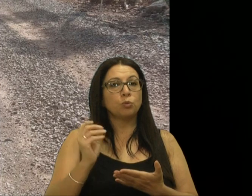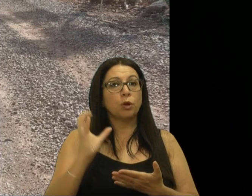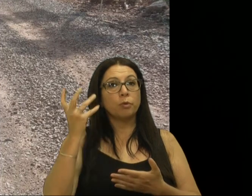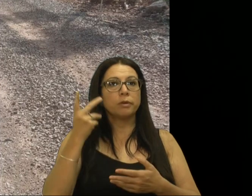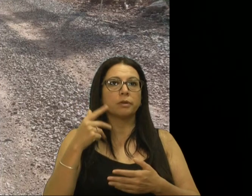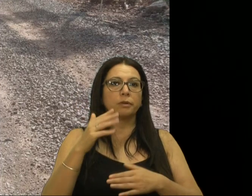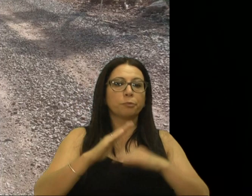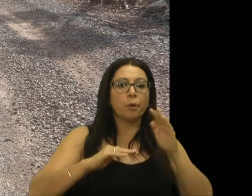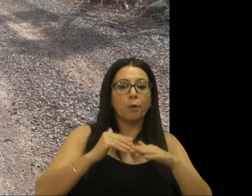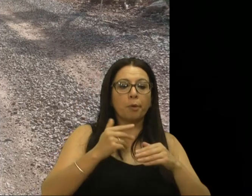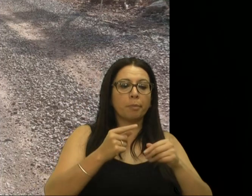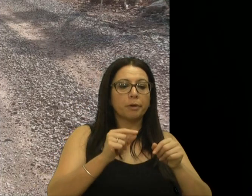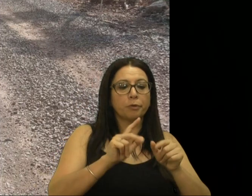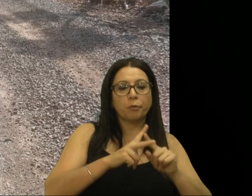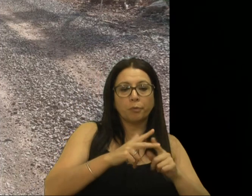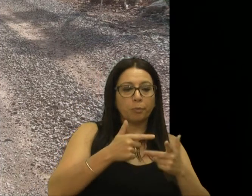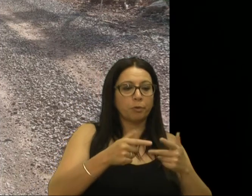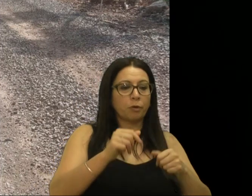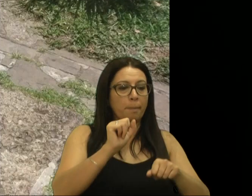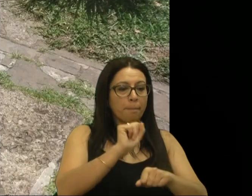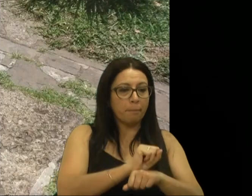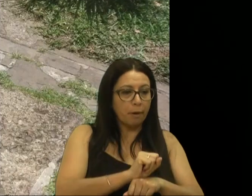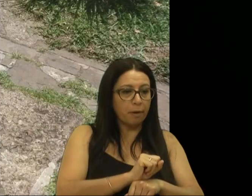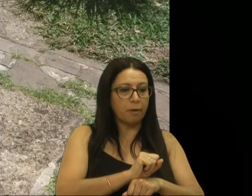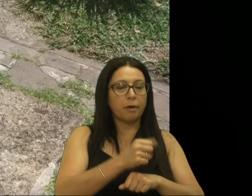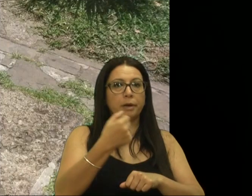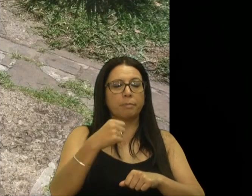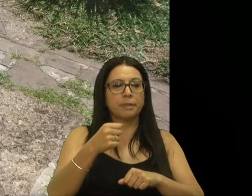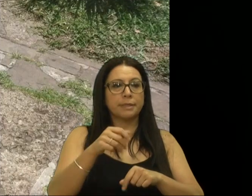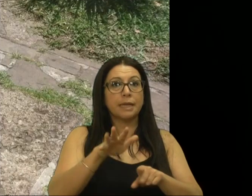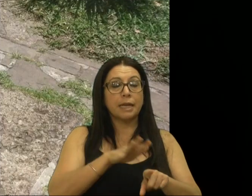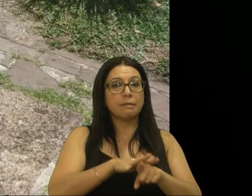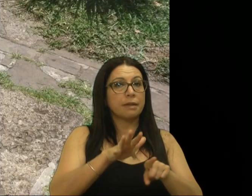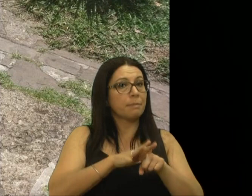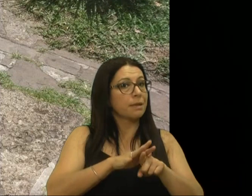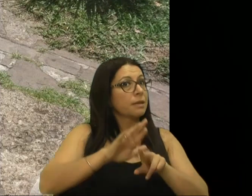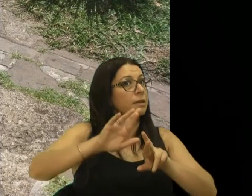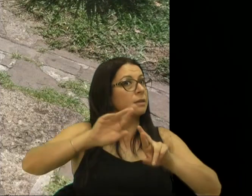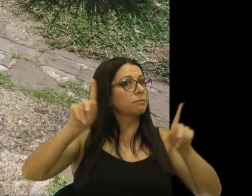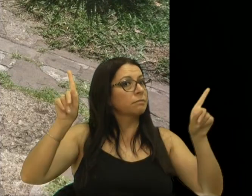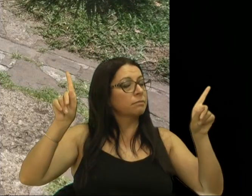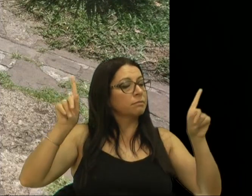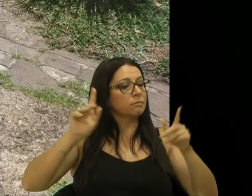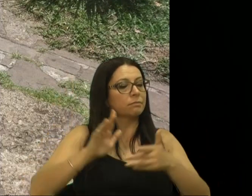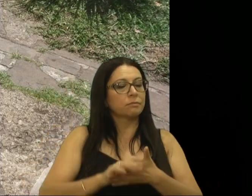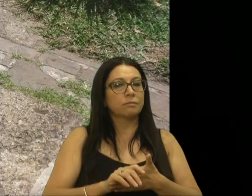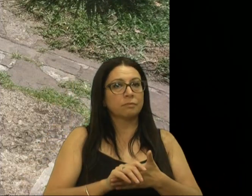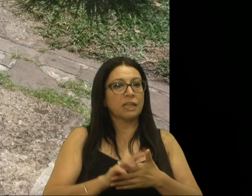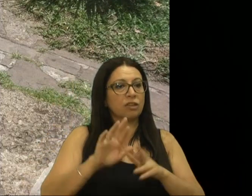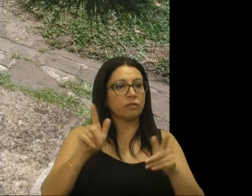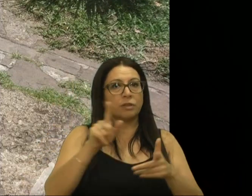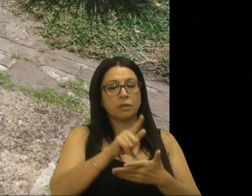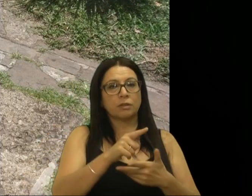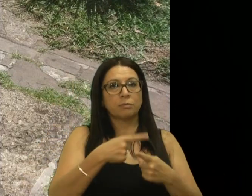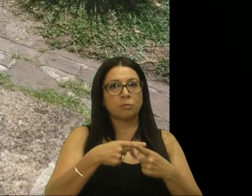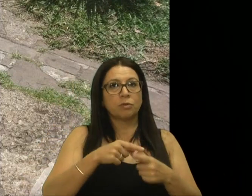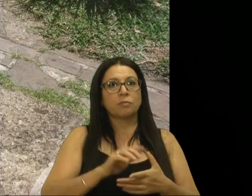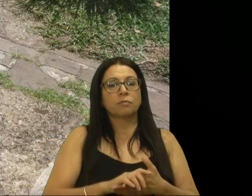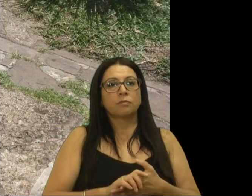para, se precisar... A demanda, agora, é totalmente diferente, assim, diferenciada, por quê?